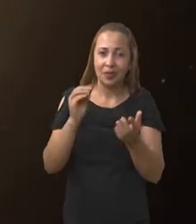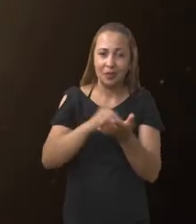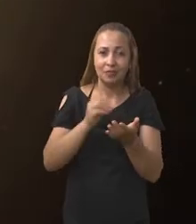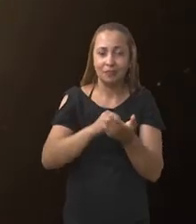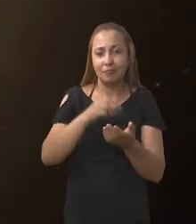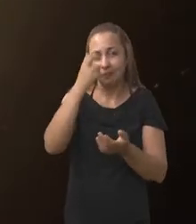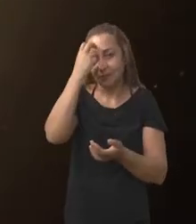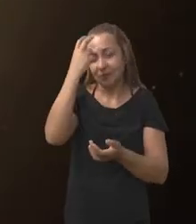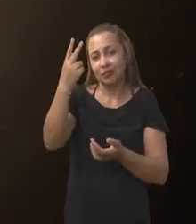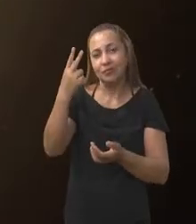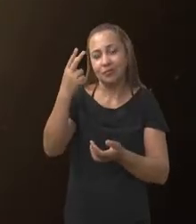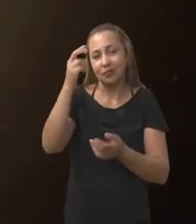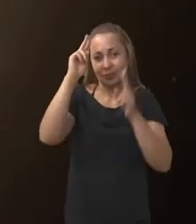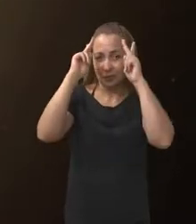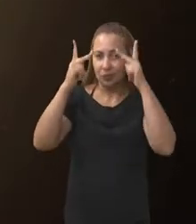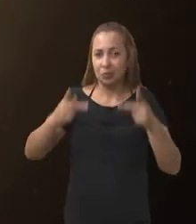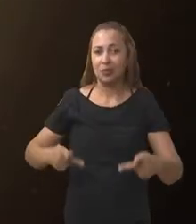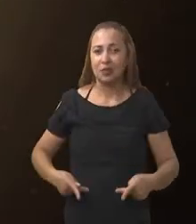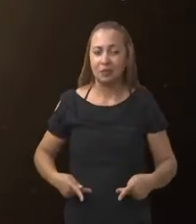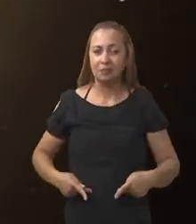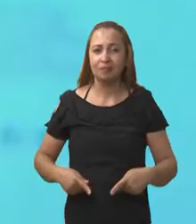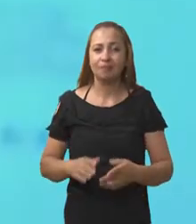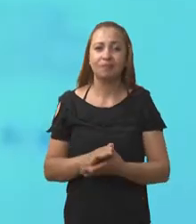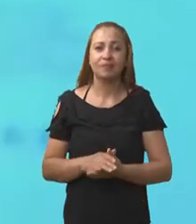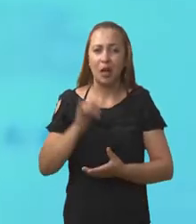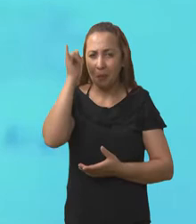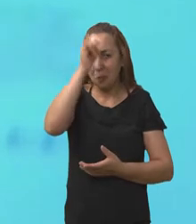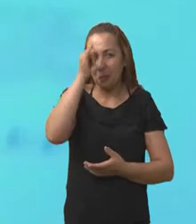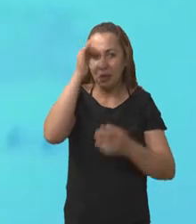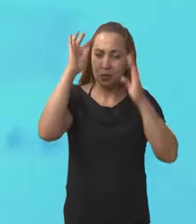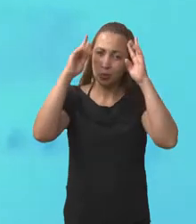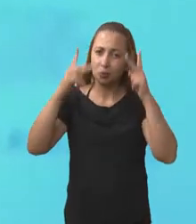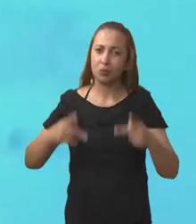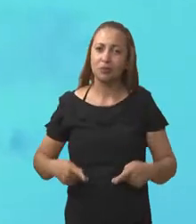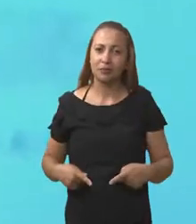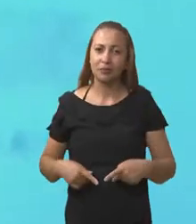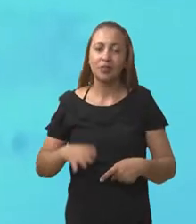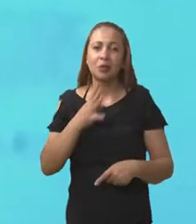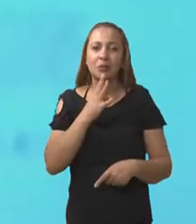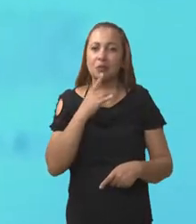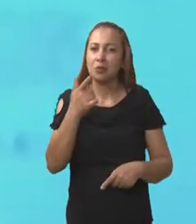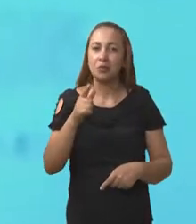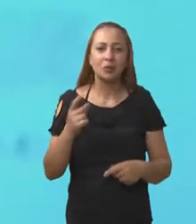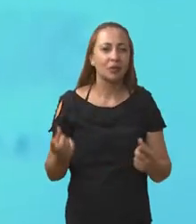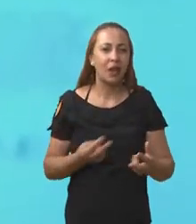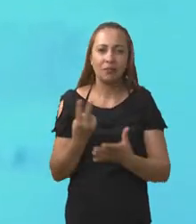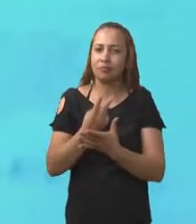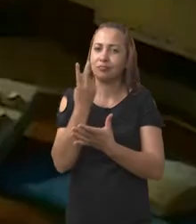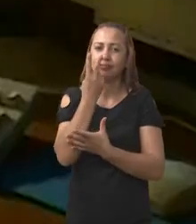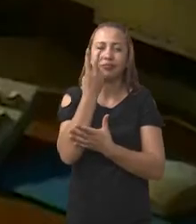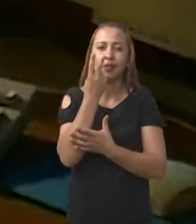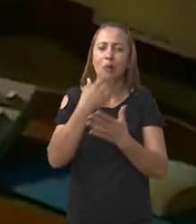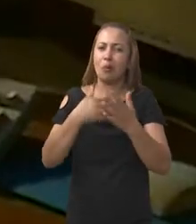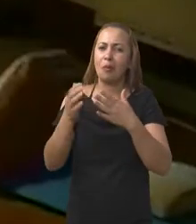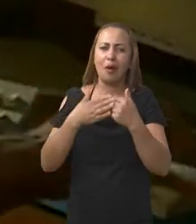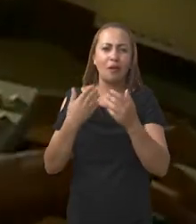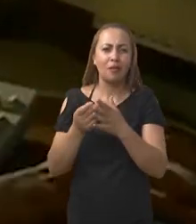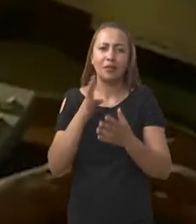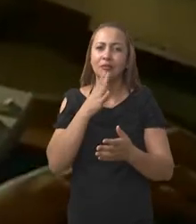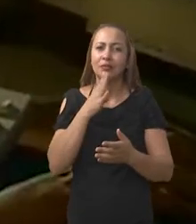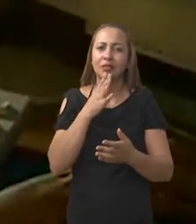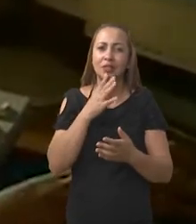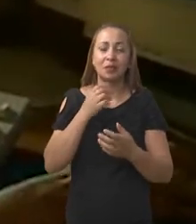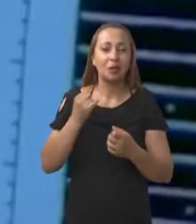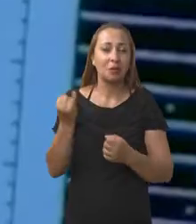humana, contribuir para minimizar a ignorância humana. Conhecimento não tem preço, seja ele de qual tipo, a quantidade.